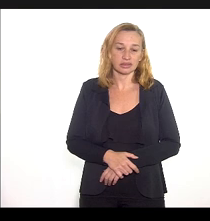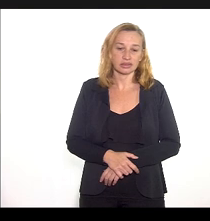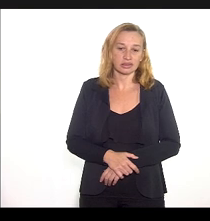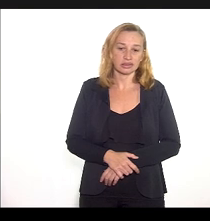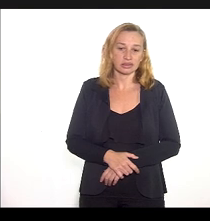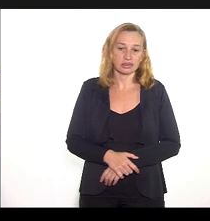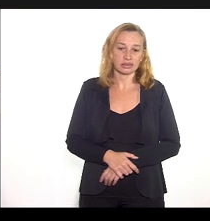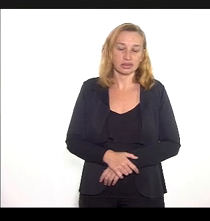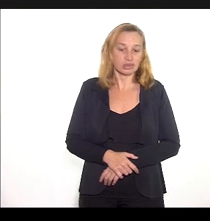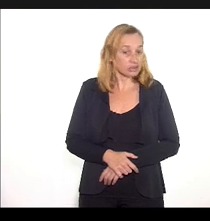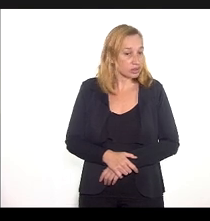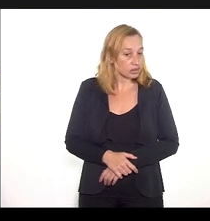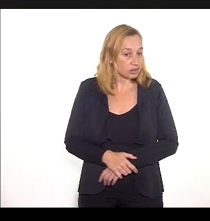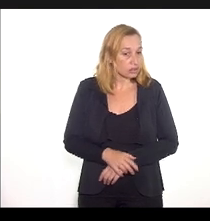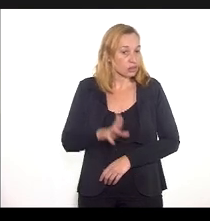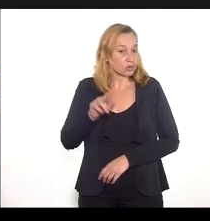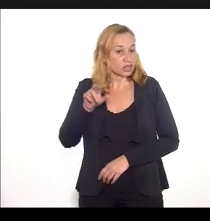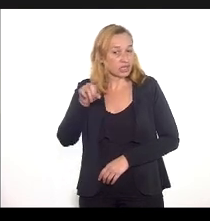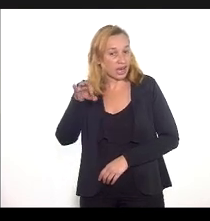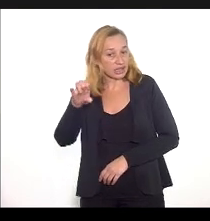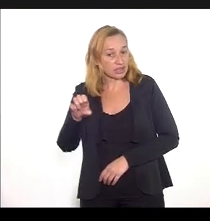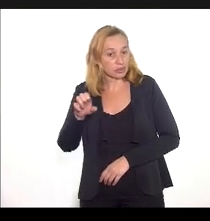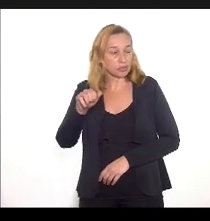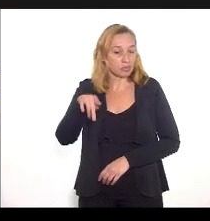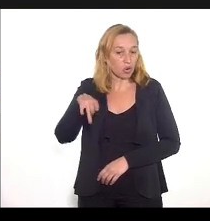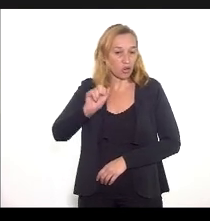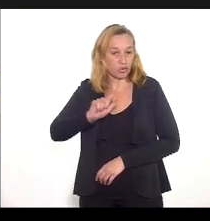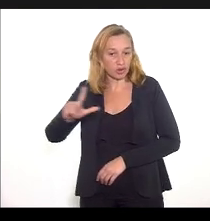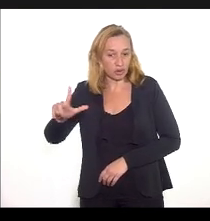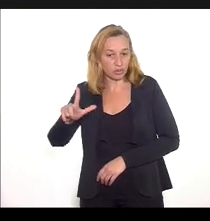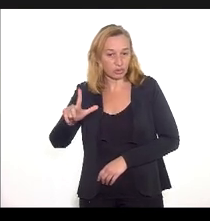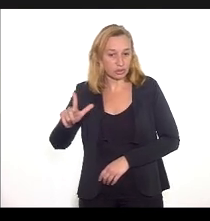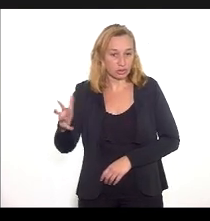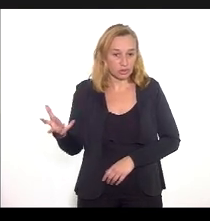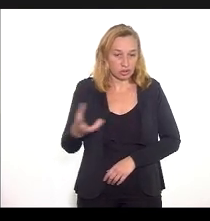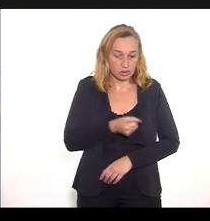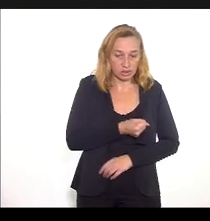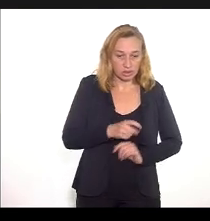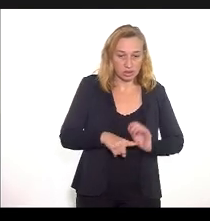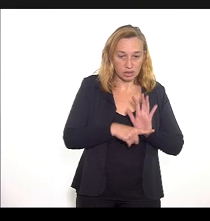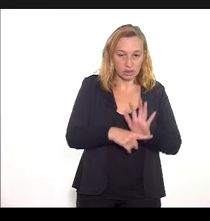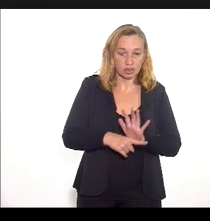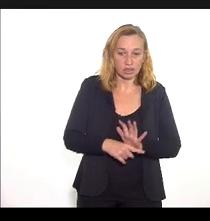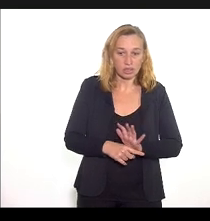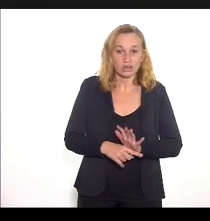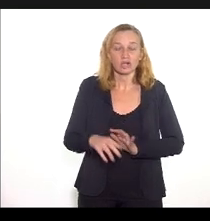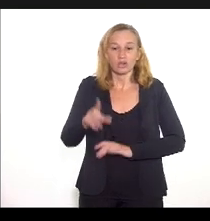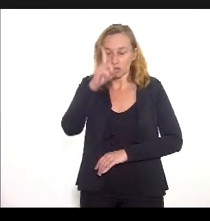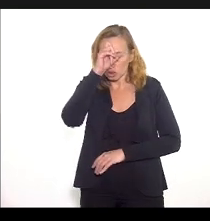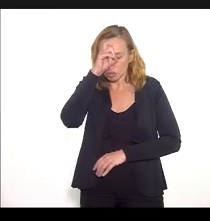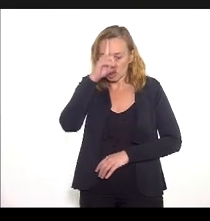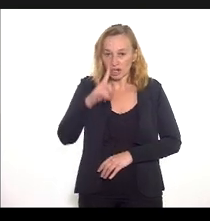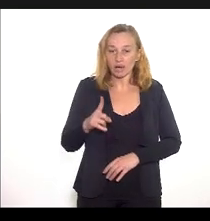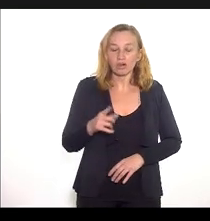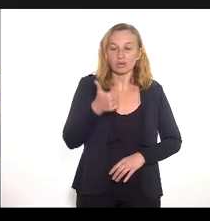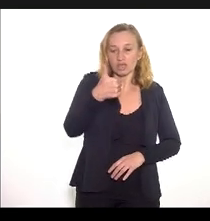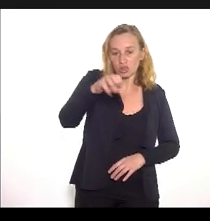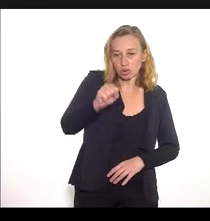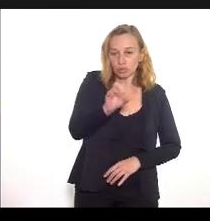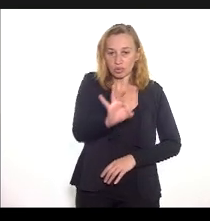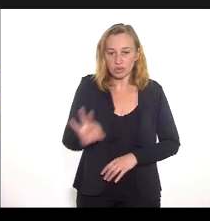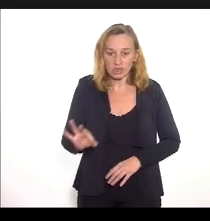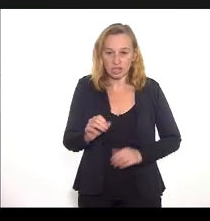classificados como unidade móvel de nível pré-hospitalar de urgência-emergência e planta-atendimento. Os hospitais respondem por cerca de 18%